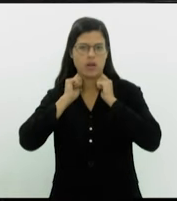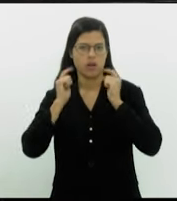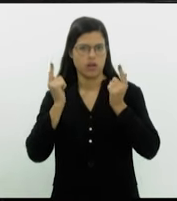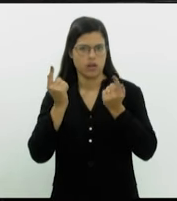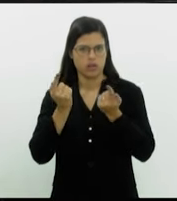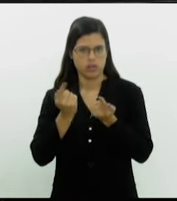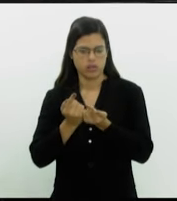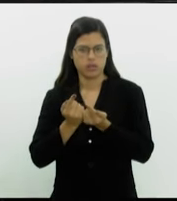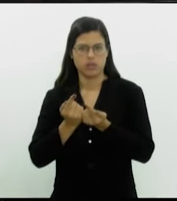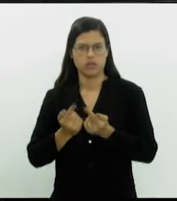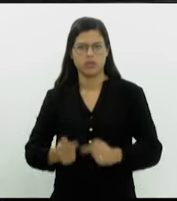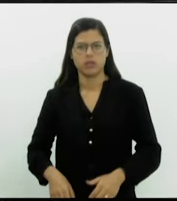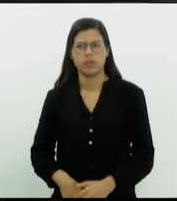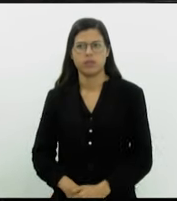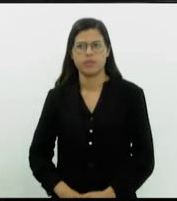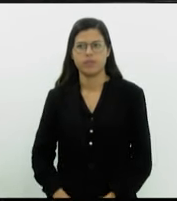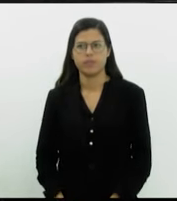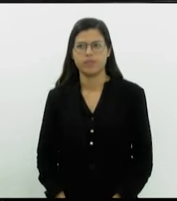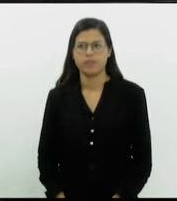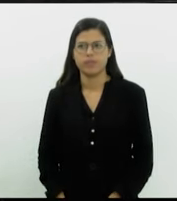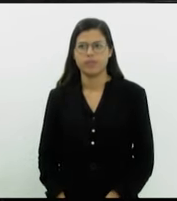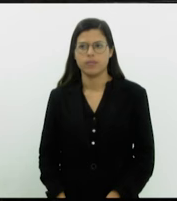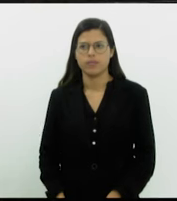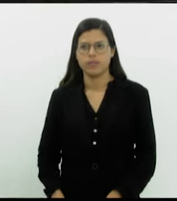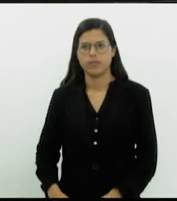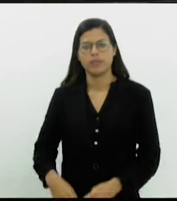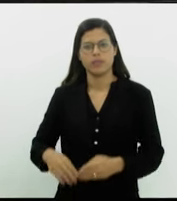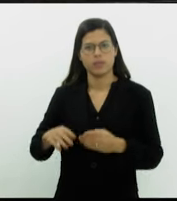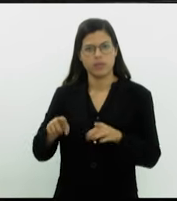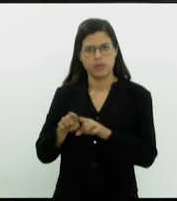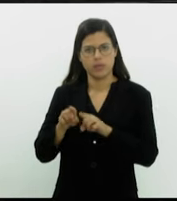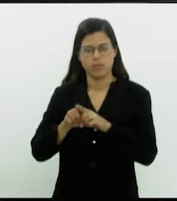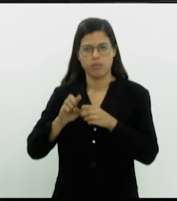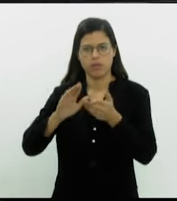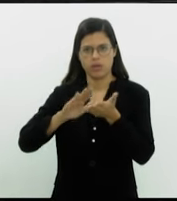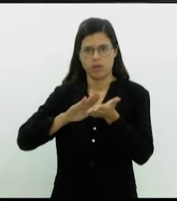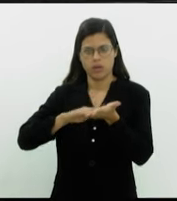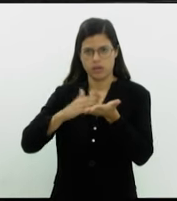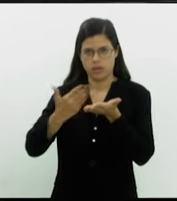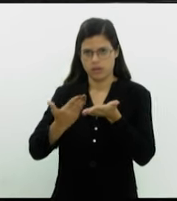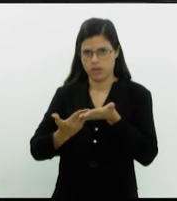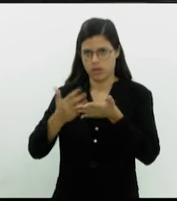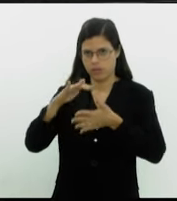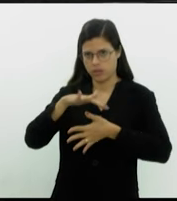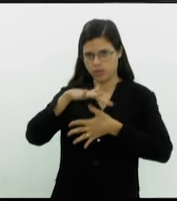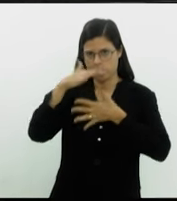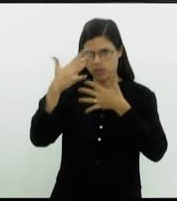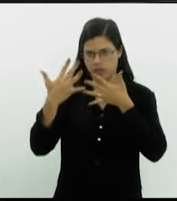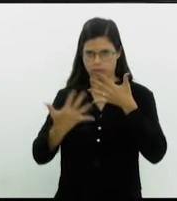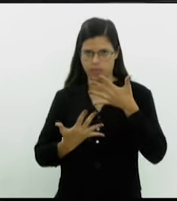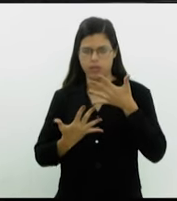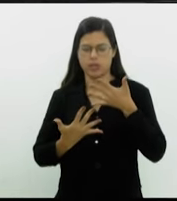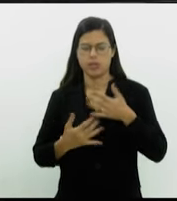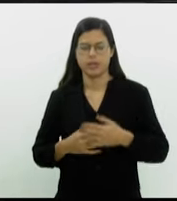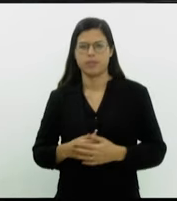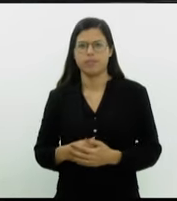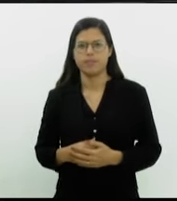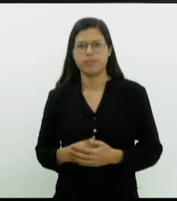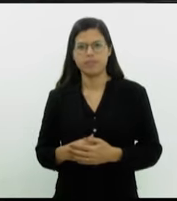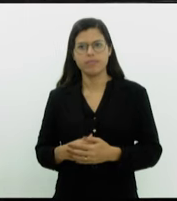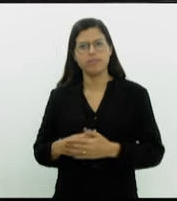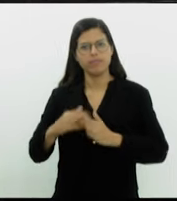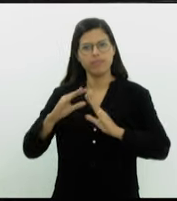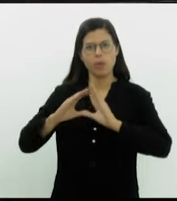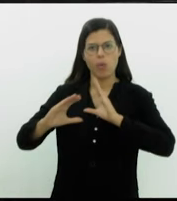senhora intérprete da Língua de Libras, que leva a